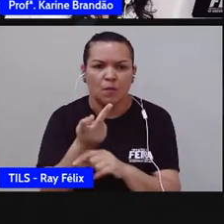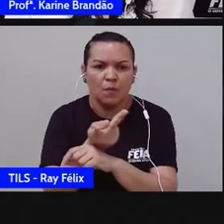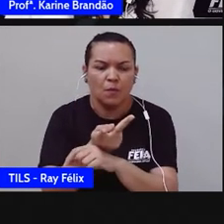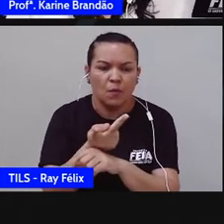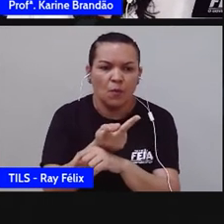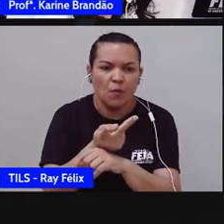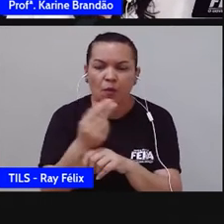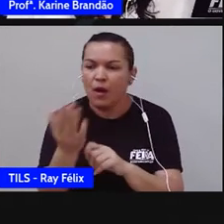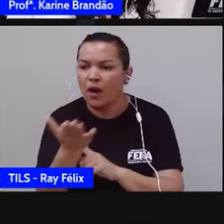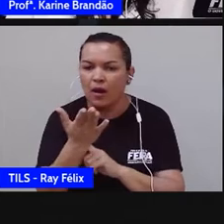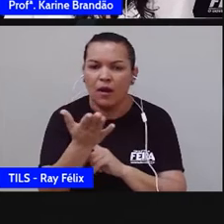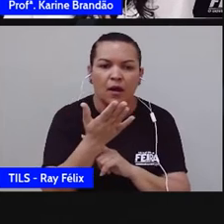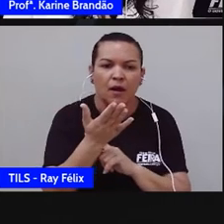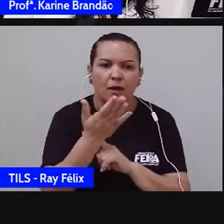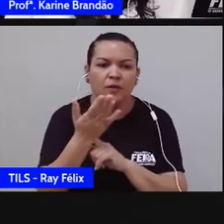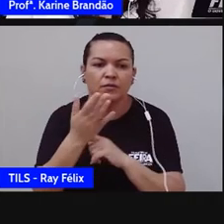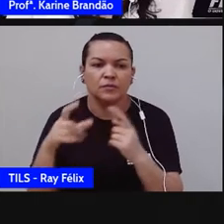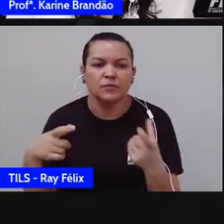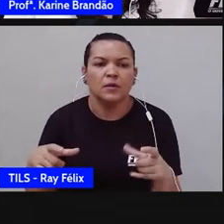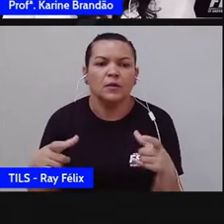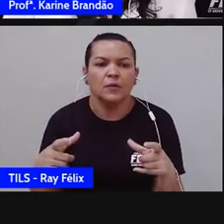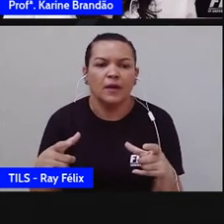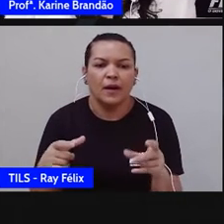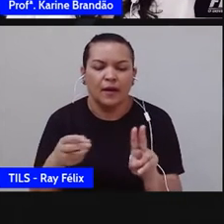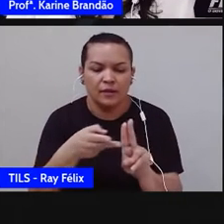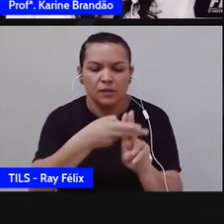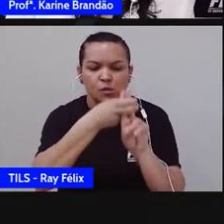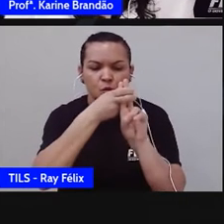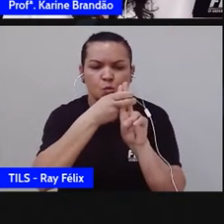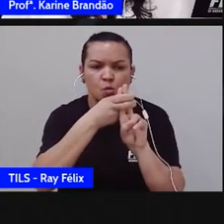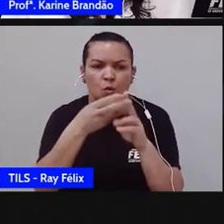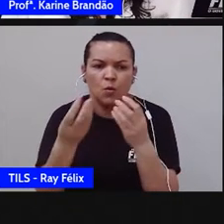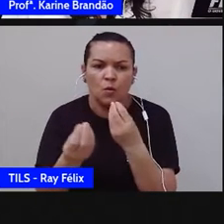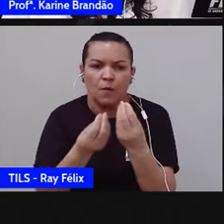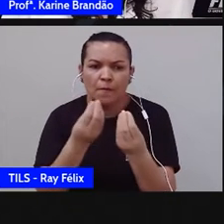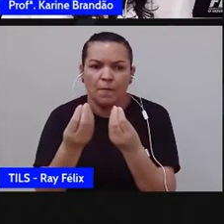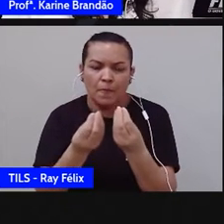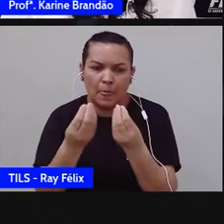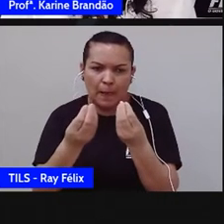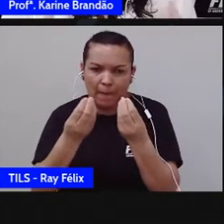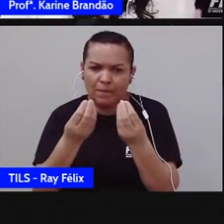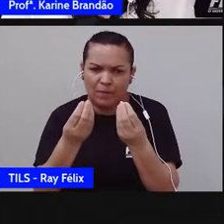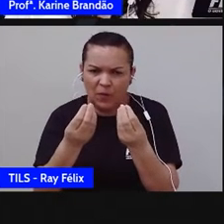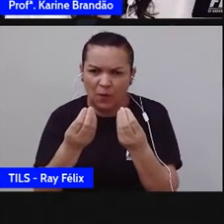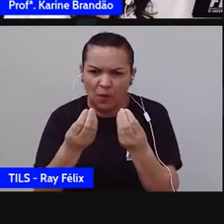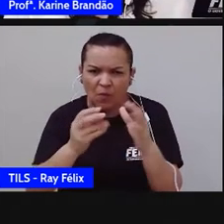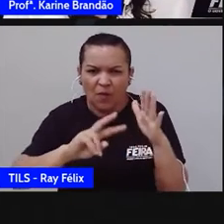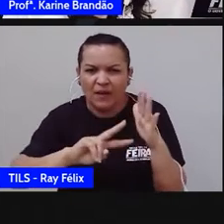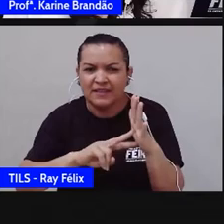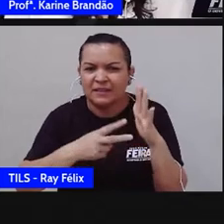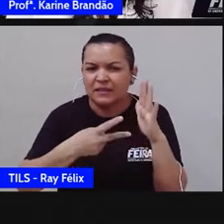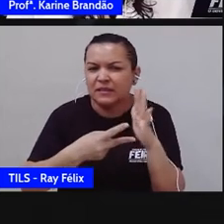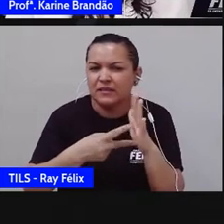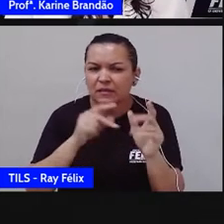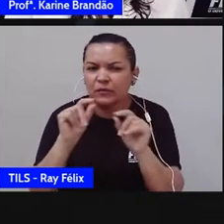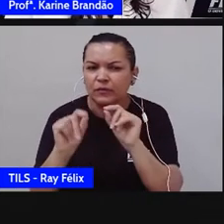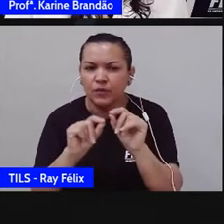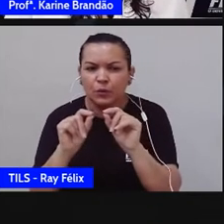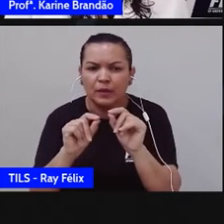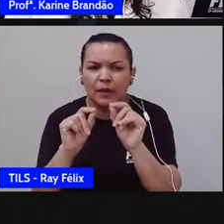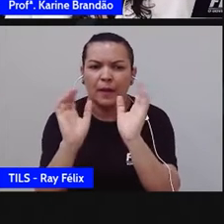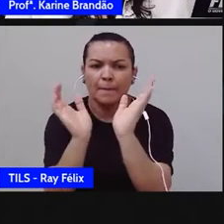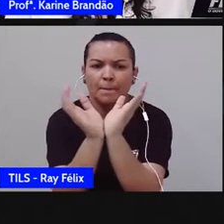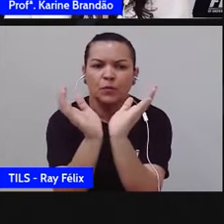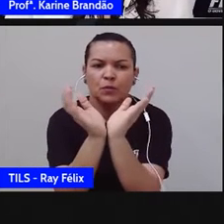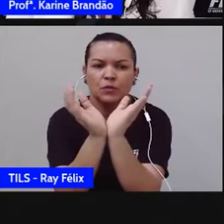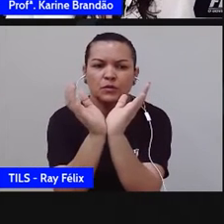aprender um pouquinho mais sobre o SUS, como ele funciona, o que ele significa para nós e para a nossa população,